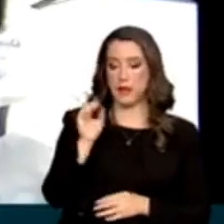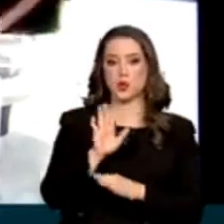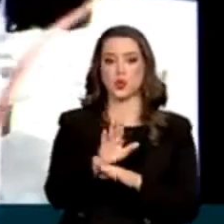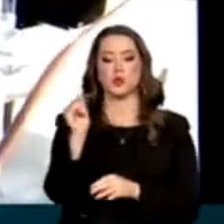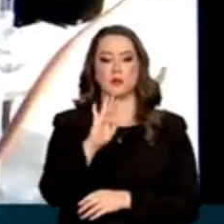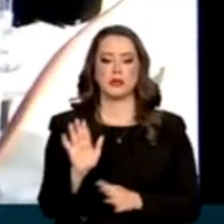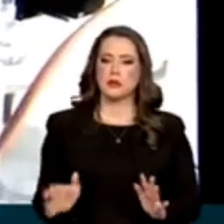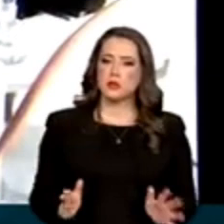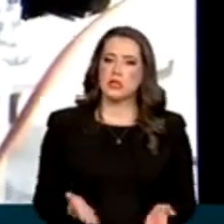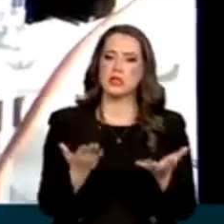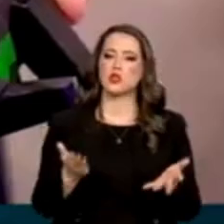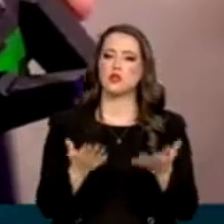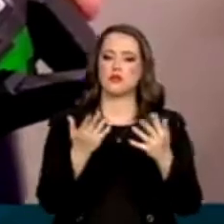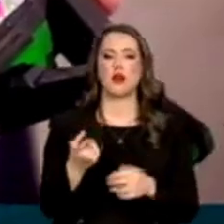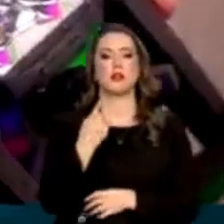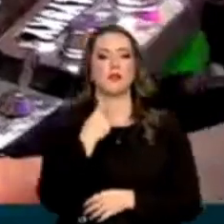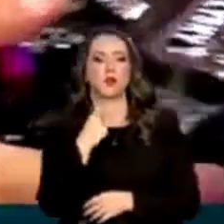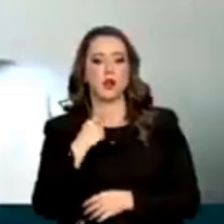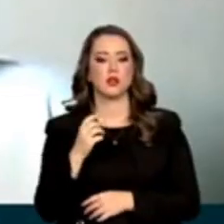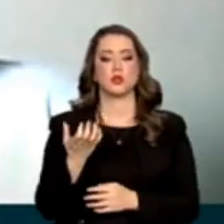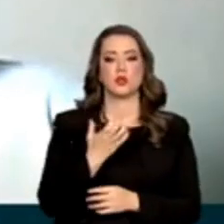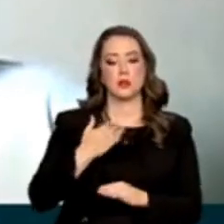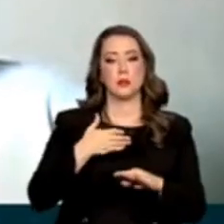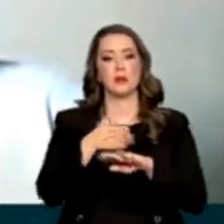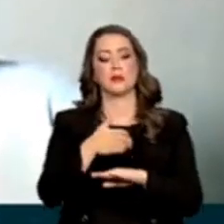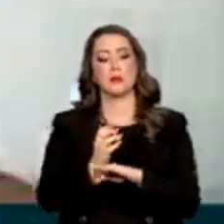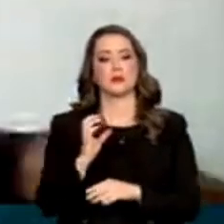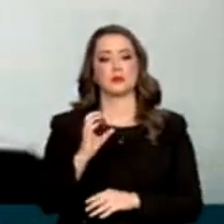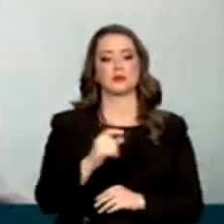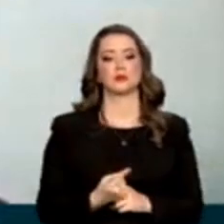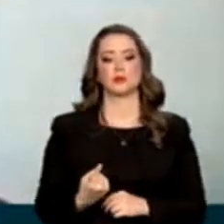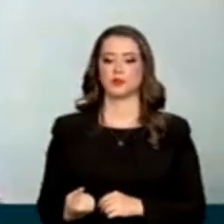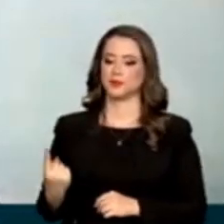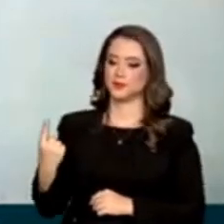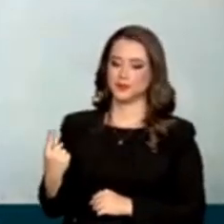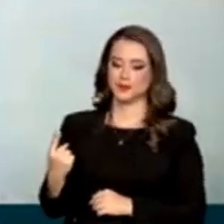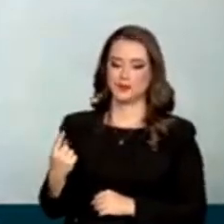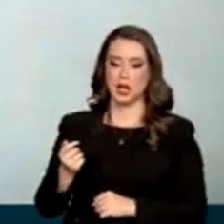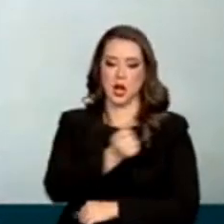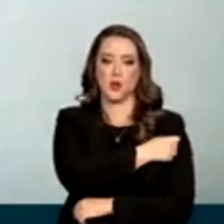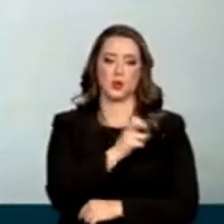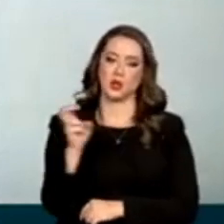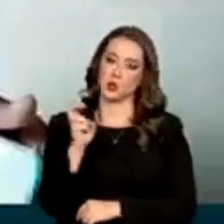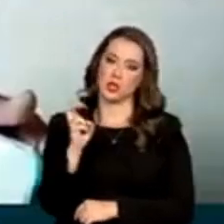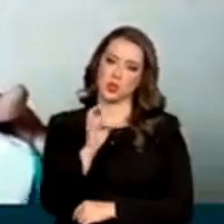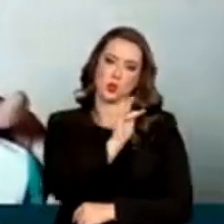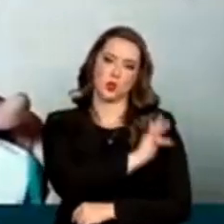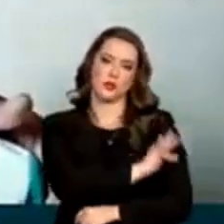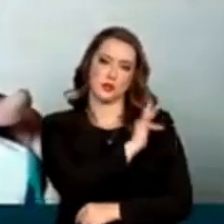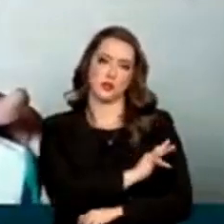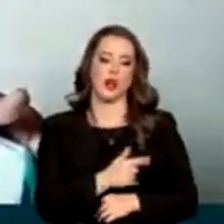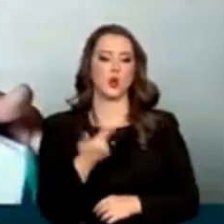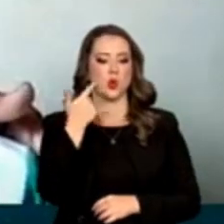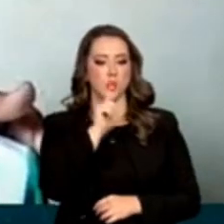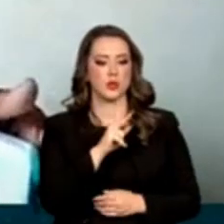incentivados a se aventurar nas ciências. É o caso de Gleiciane, aluna do quinto ano do ensino fundamental, que